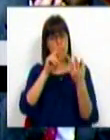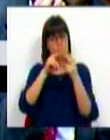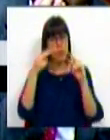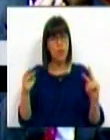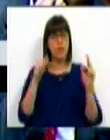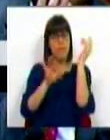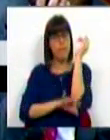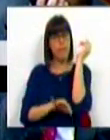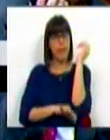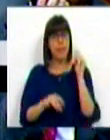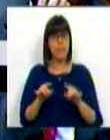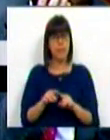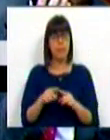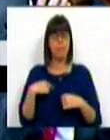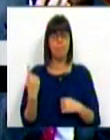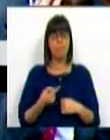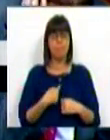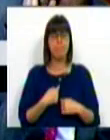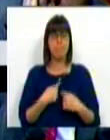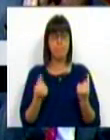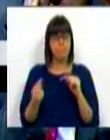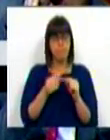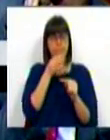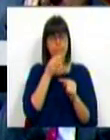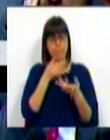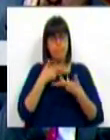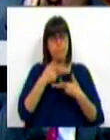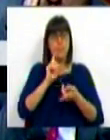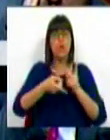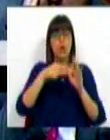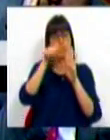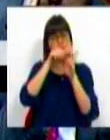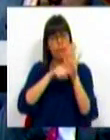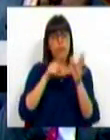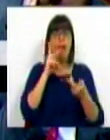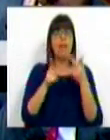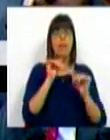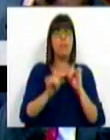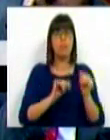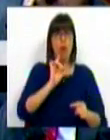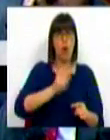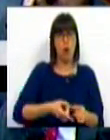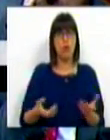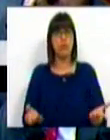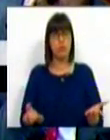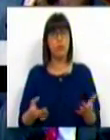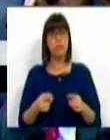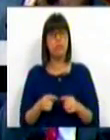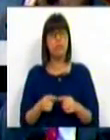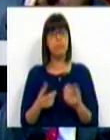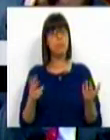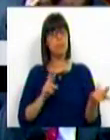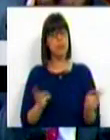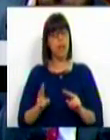municípios e de freguesias, nós discutirmos quais são os critérios de avaliação daquilo que foi uma